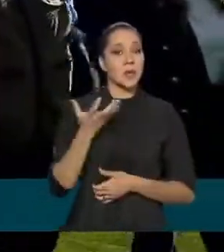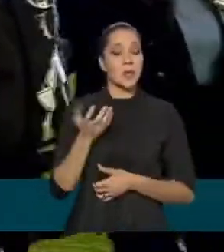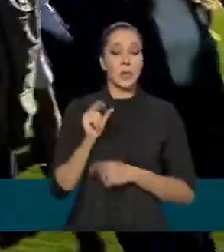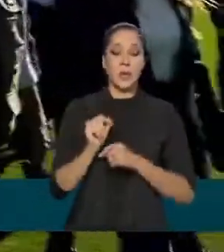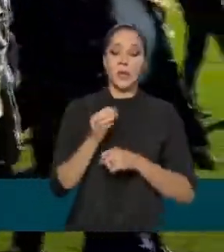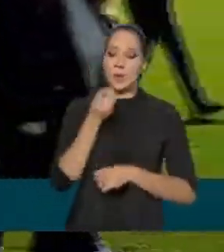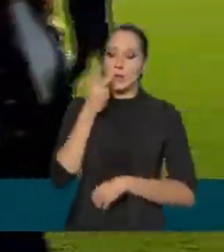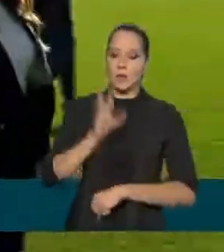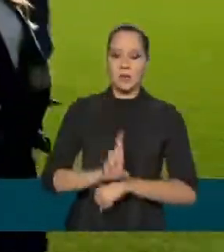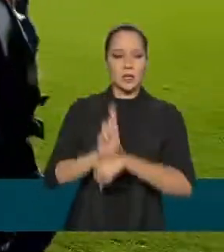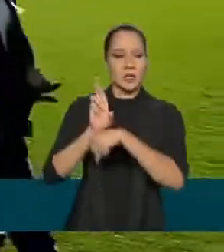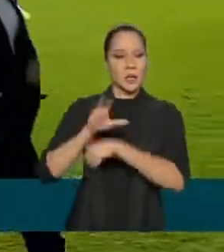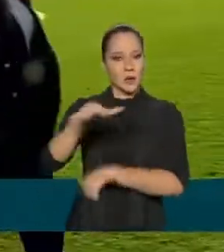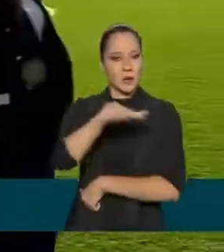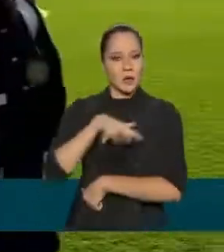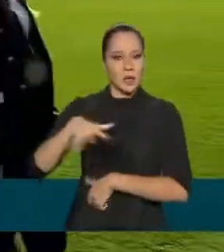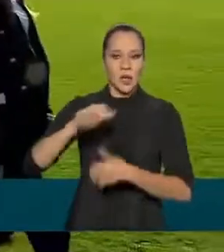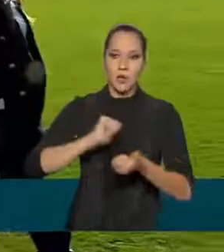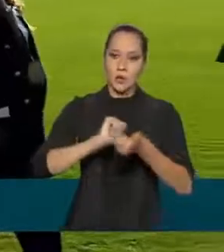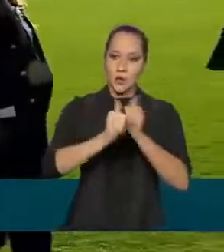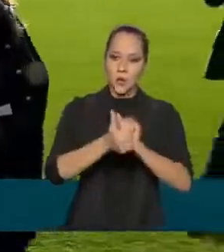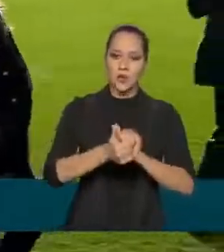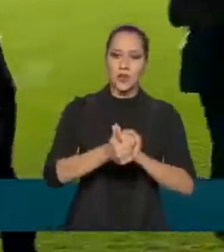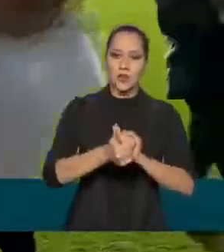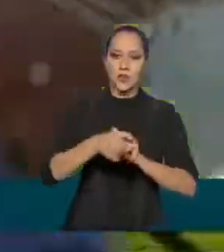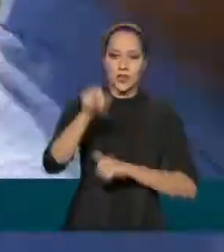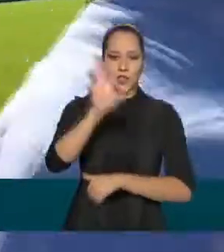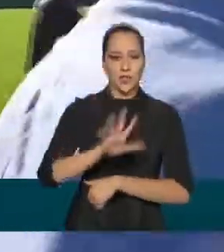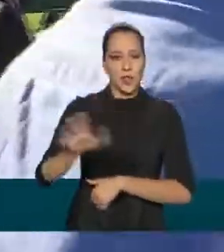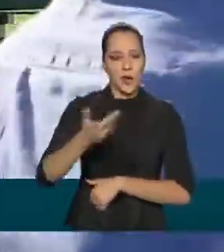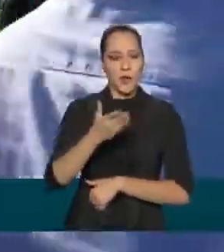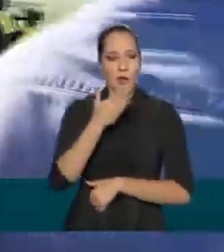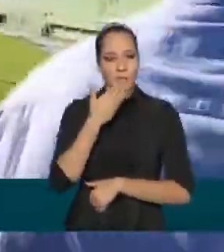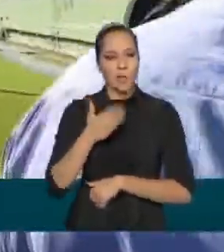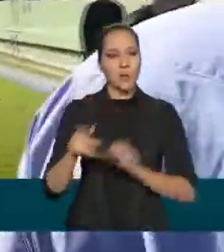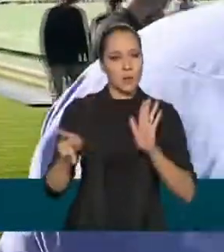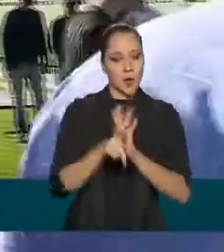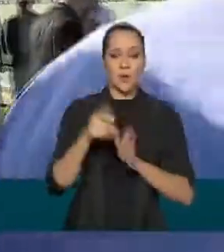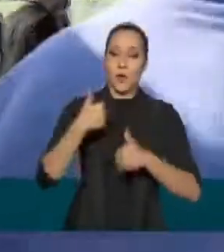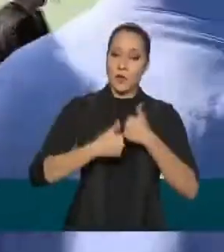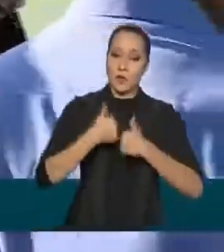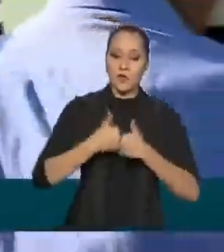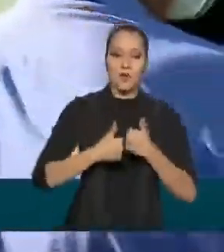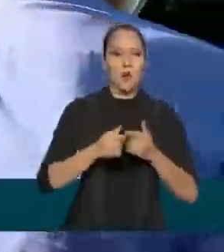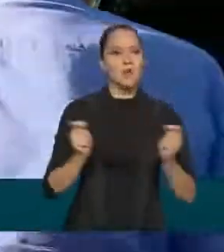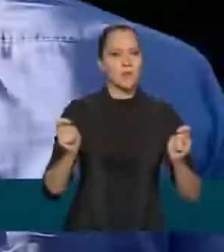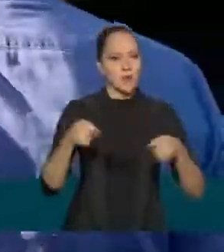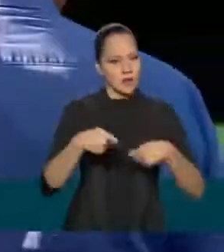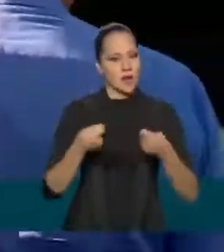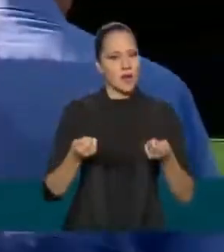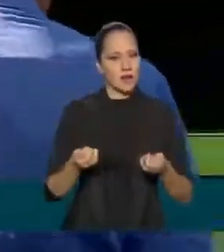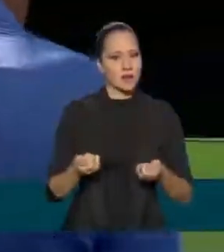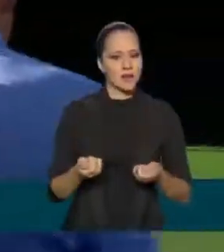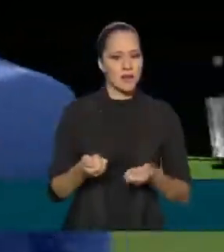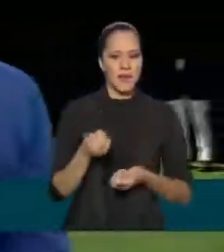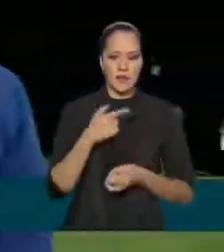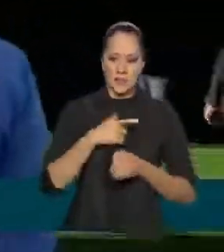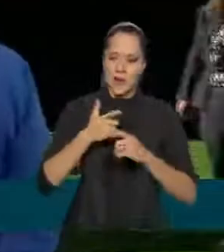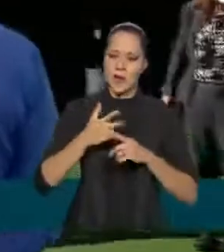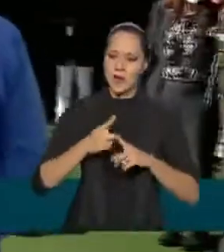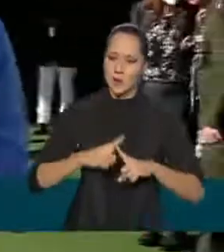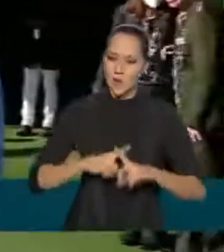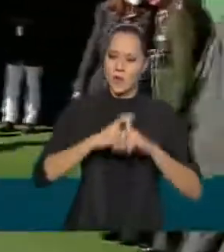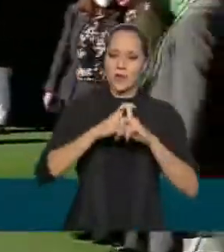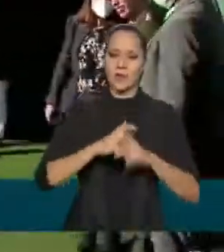bem representada no cenário esportivo nacional, com um clube de futebol que pudesse competir.